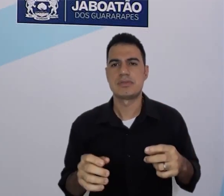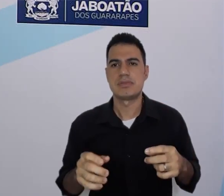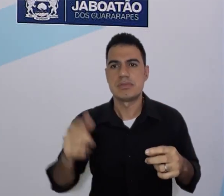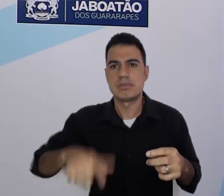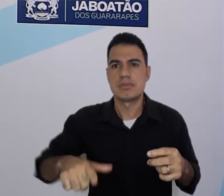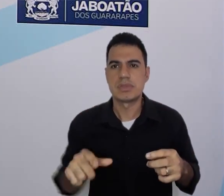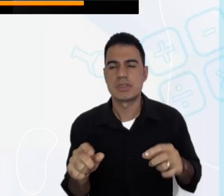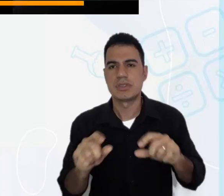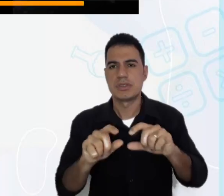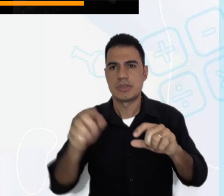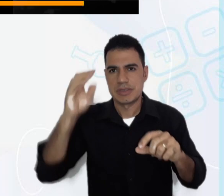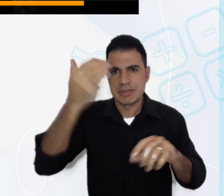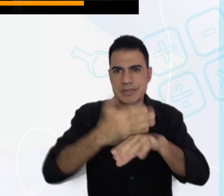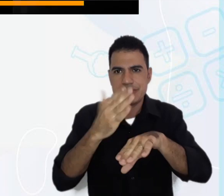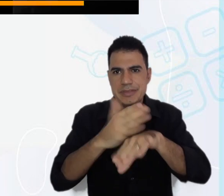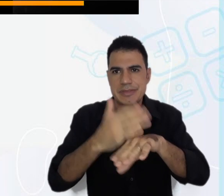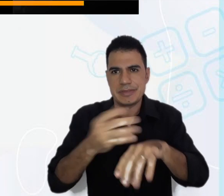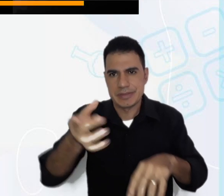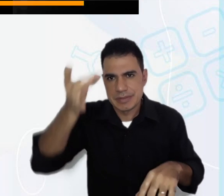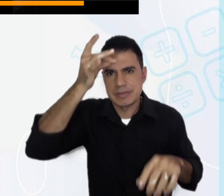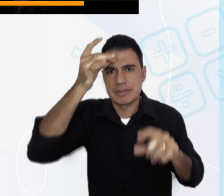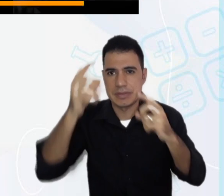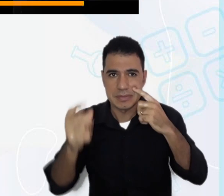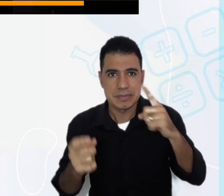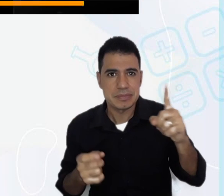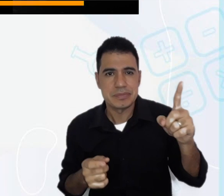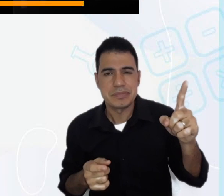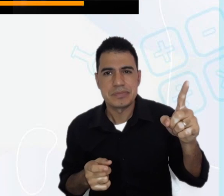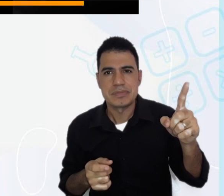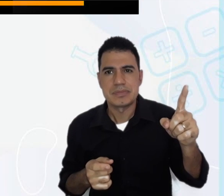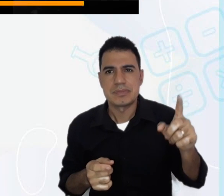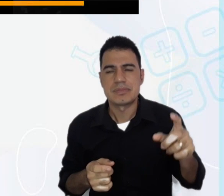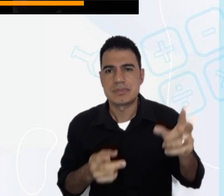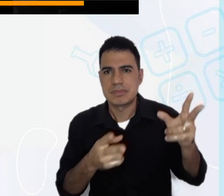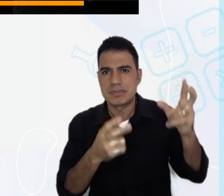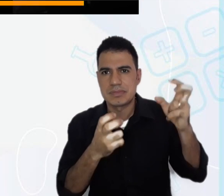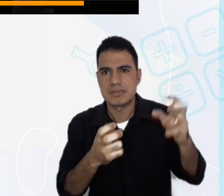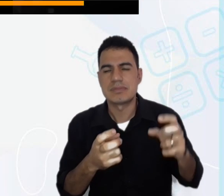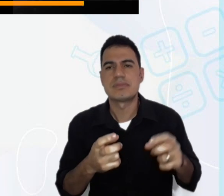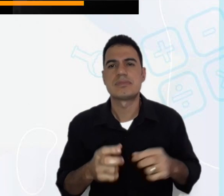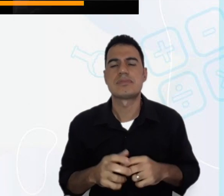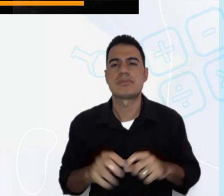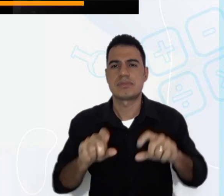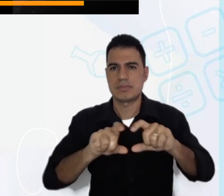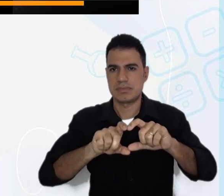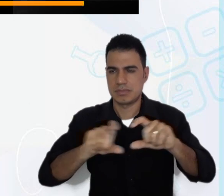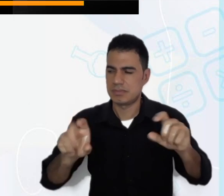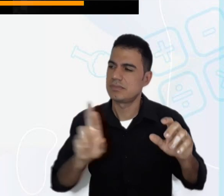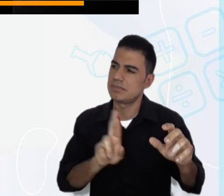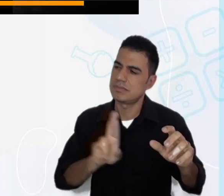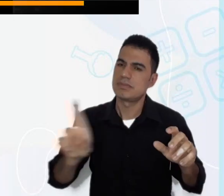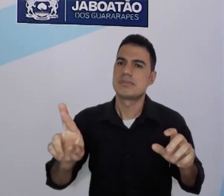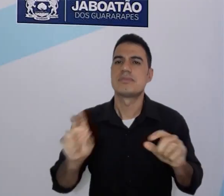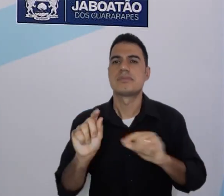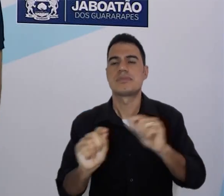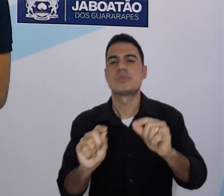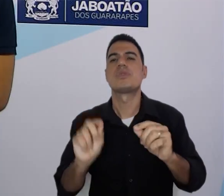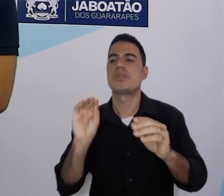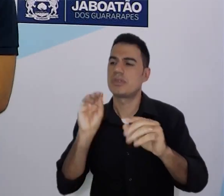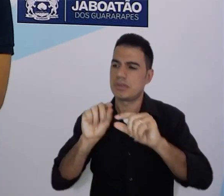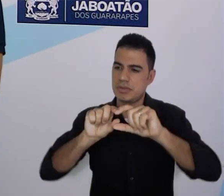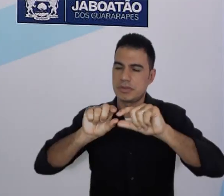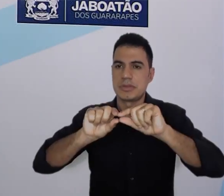Mais uma vez. What's your surname? My surname is. E daí vocês